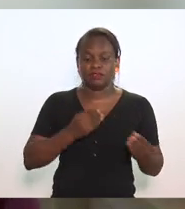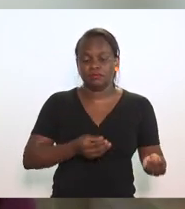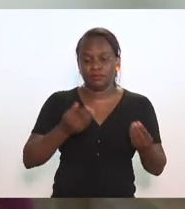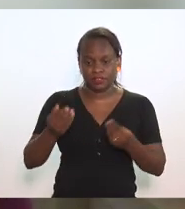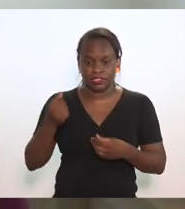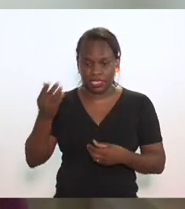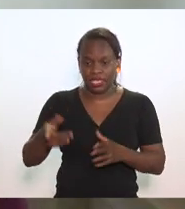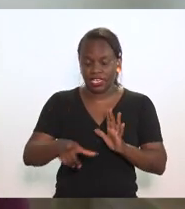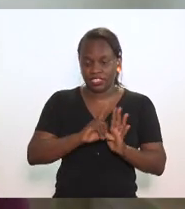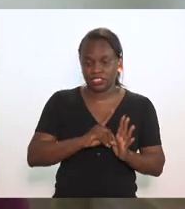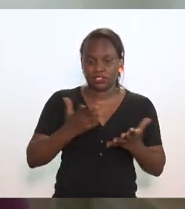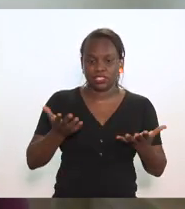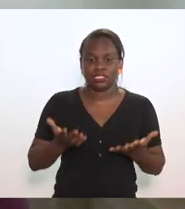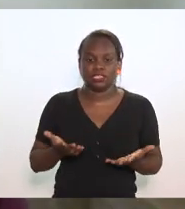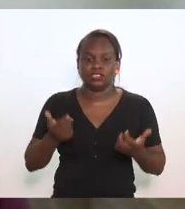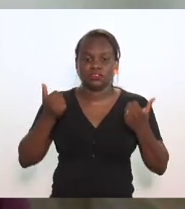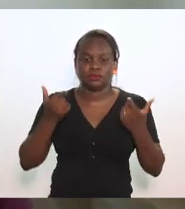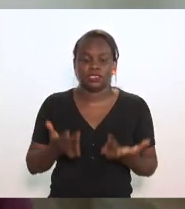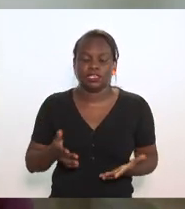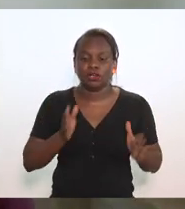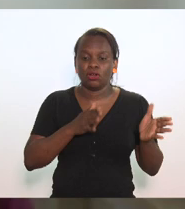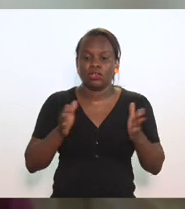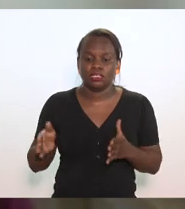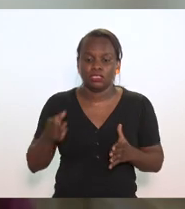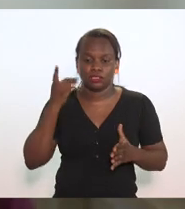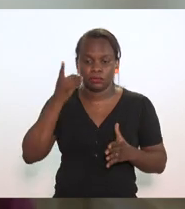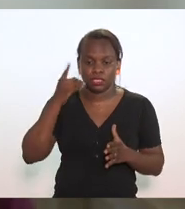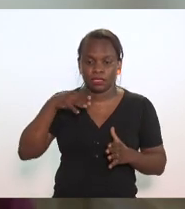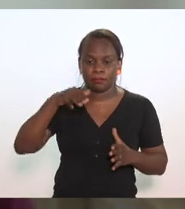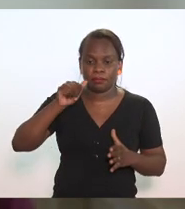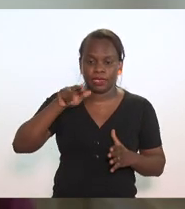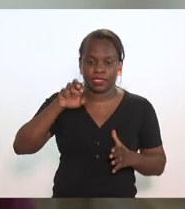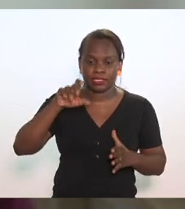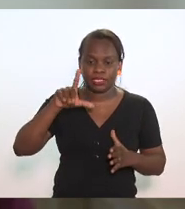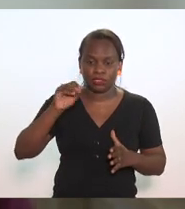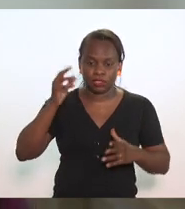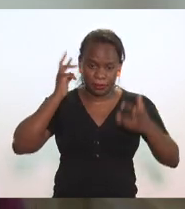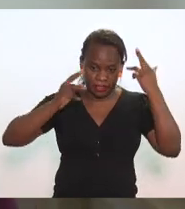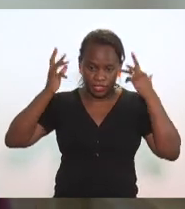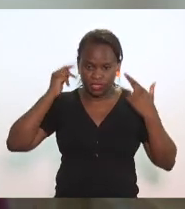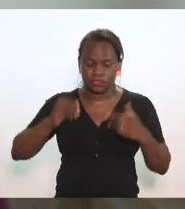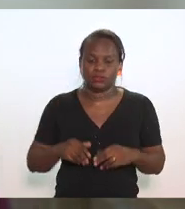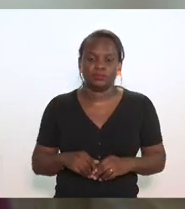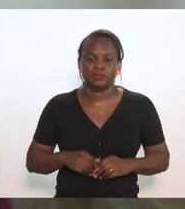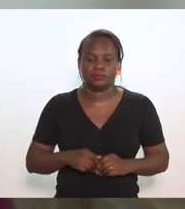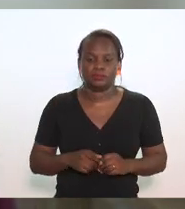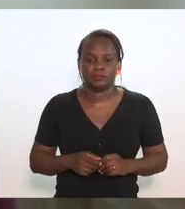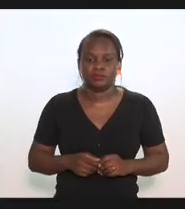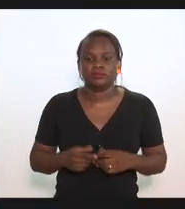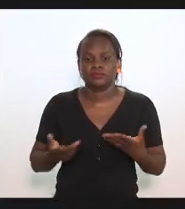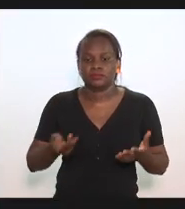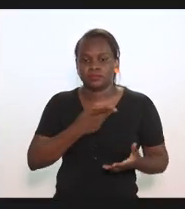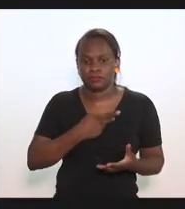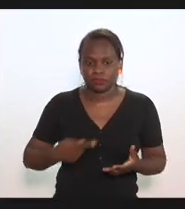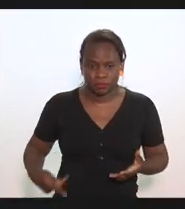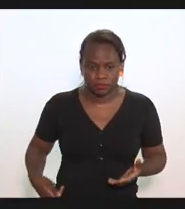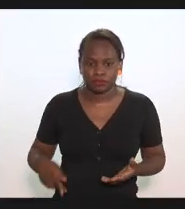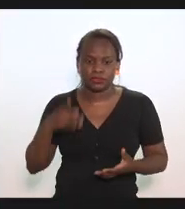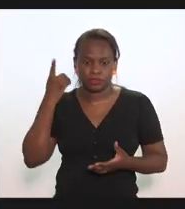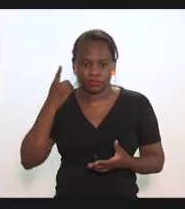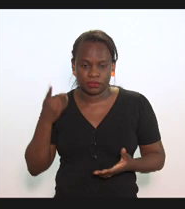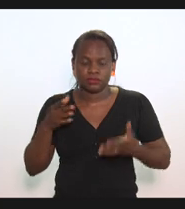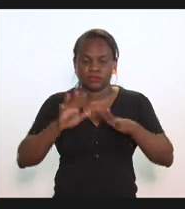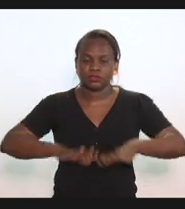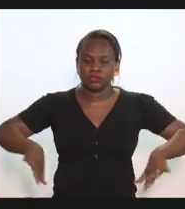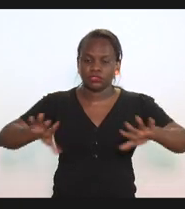senhora eu queria dar a questão de ordem ao deputado Marcelo Cabelereiro Sr. Presidente Srs. Deputados